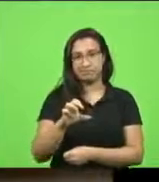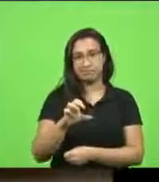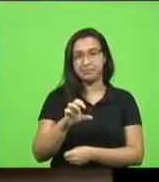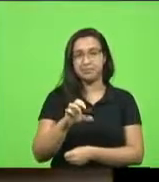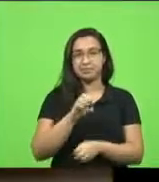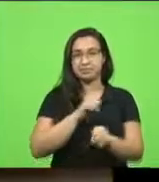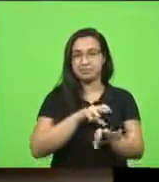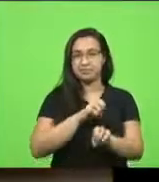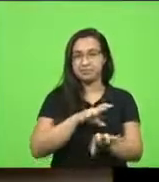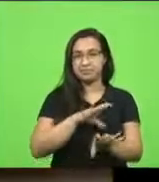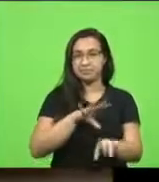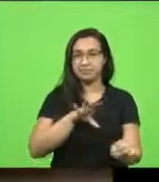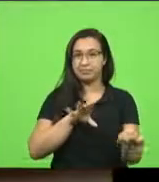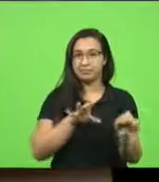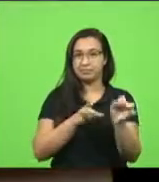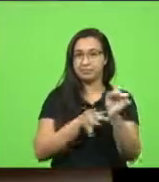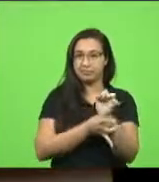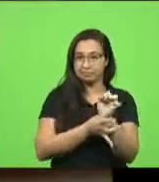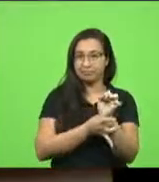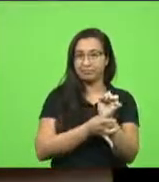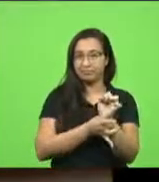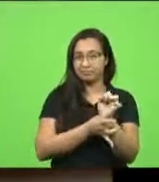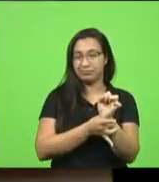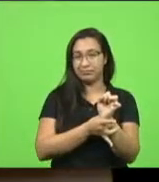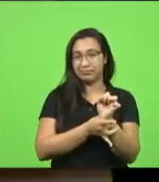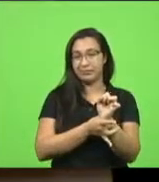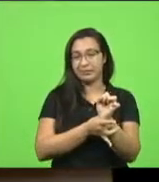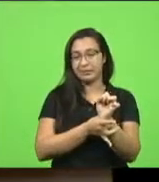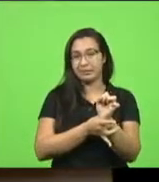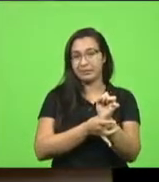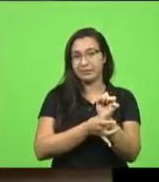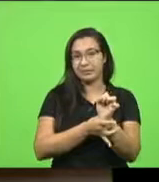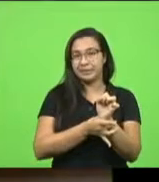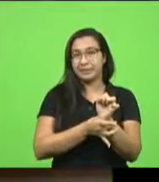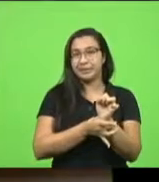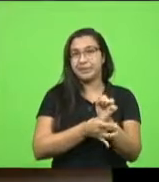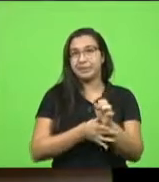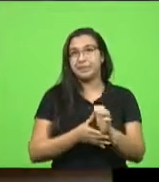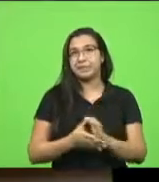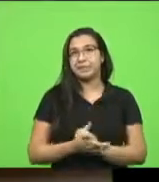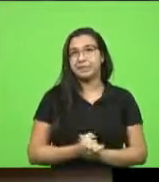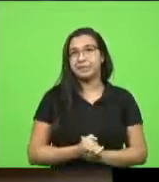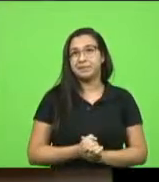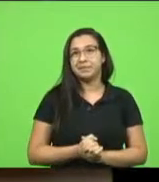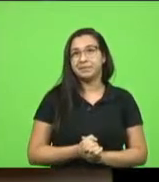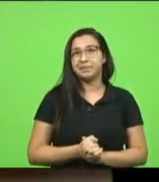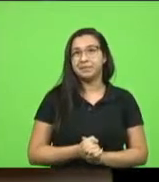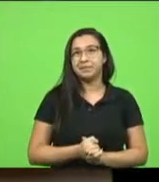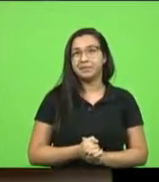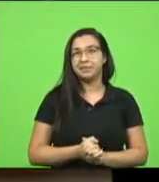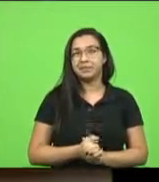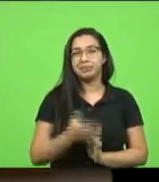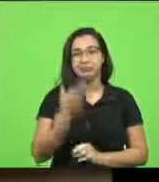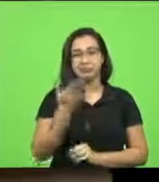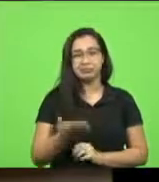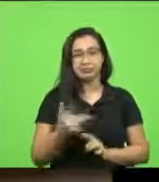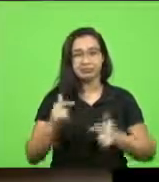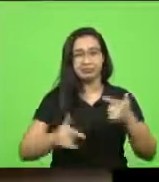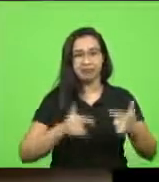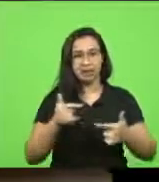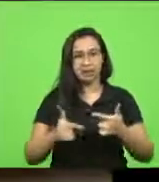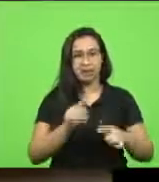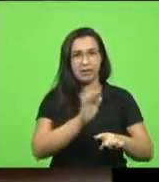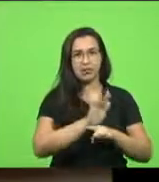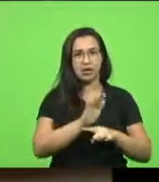segura, podemos dizer assim, e, sem dúvida nenhuma, cada vez mais o seu trabalho dignifica esse